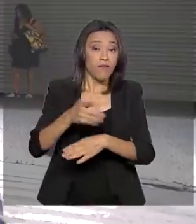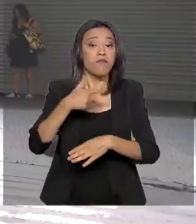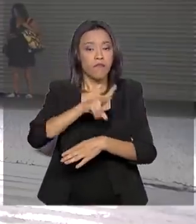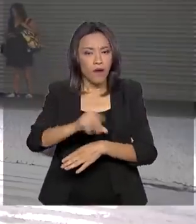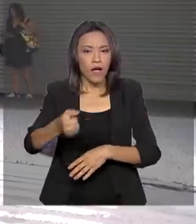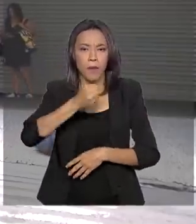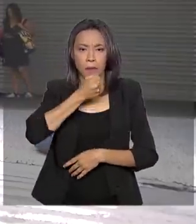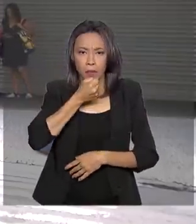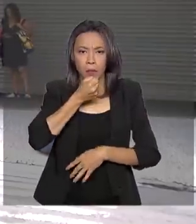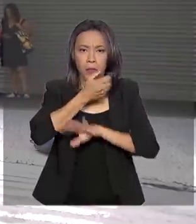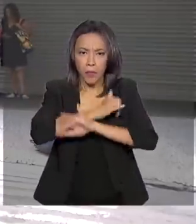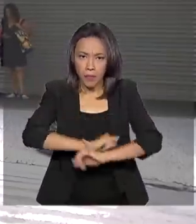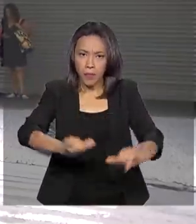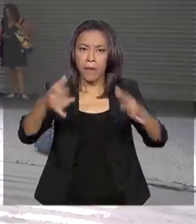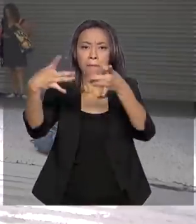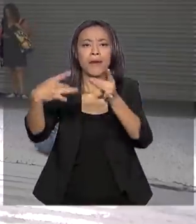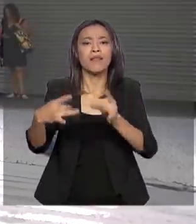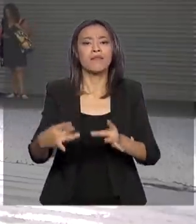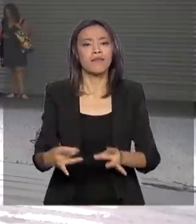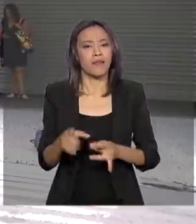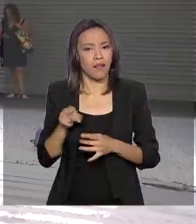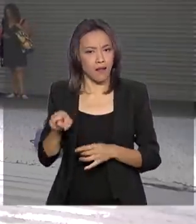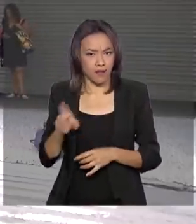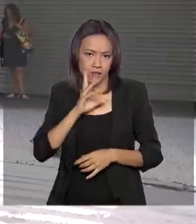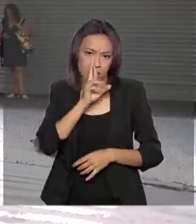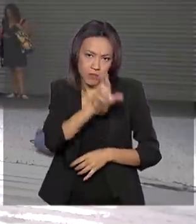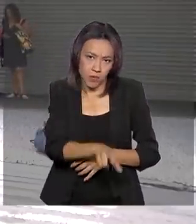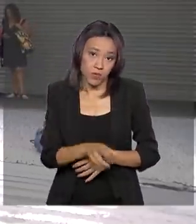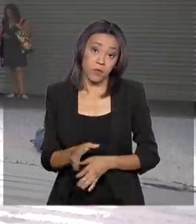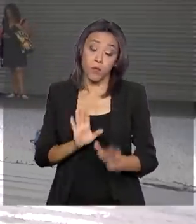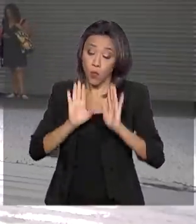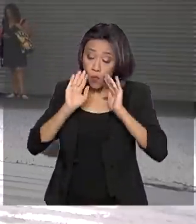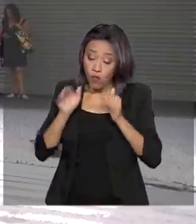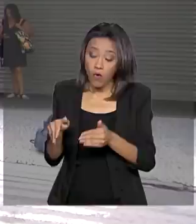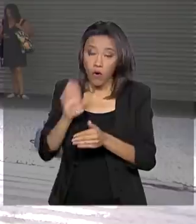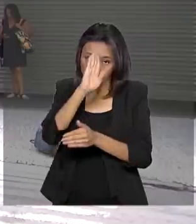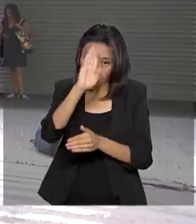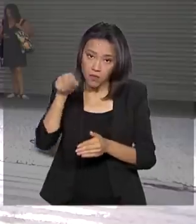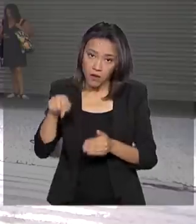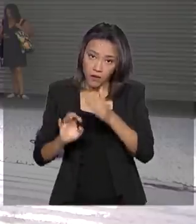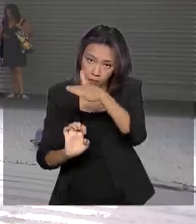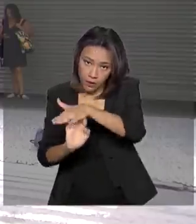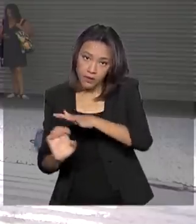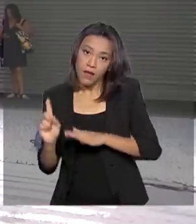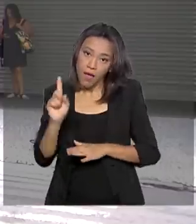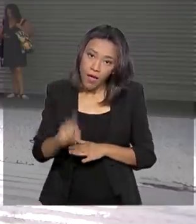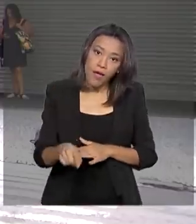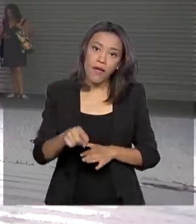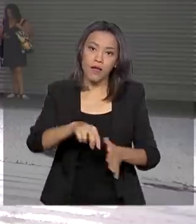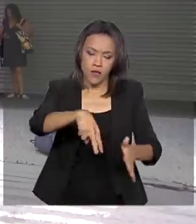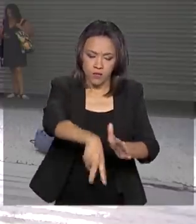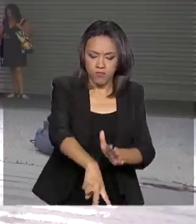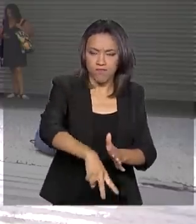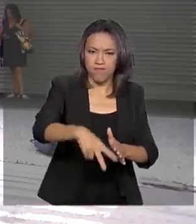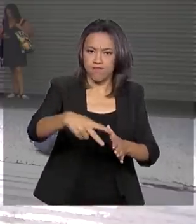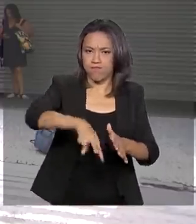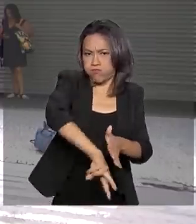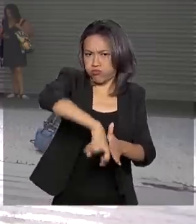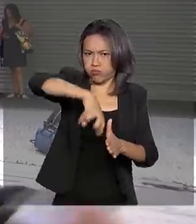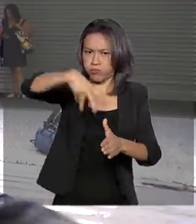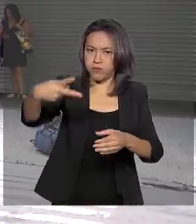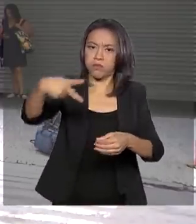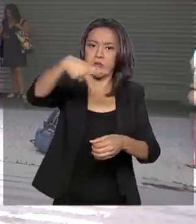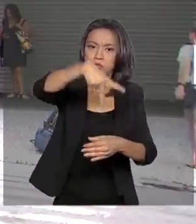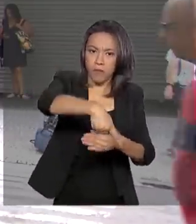detalhar todos esses resultados. A Petrobras tem como foco principal atualmente a exploração e a produção de petróleo. Ainda